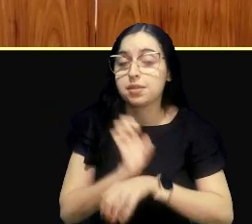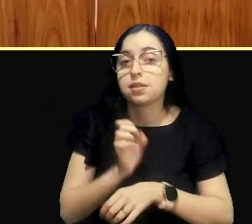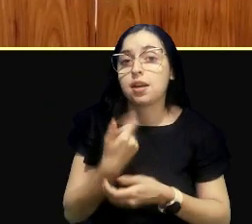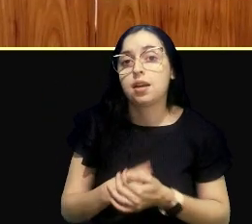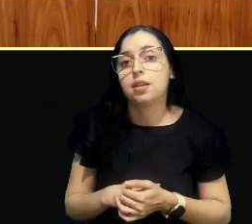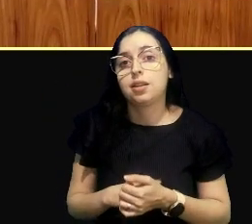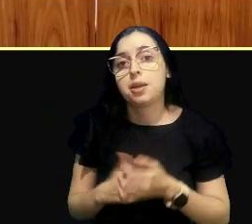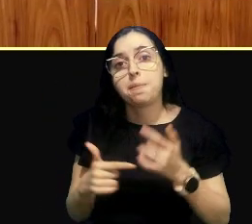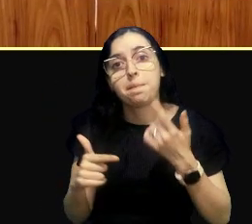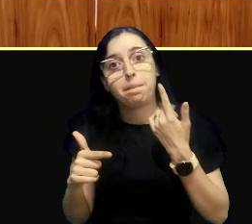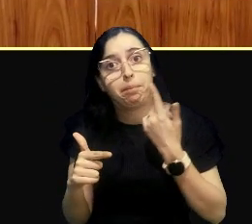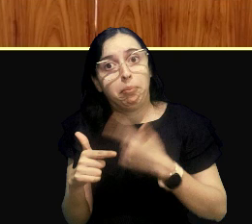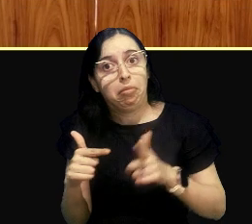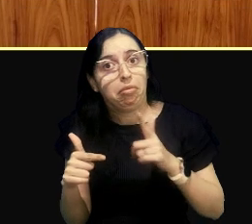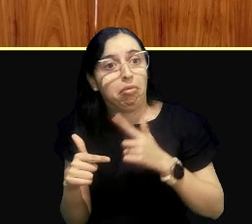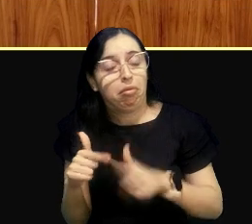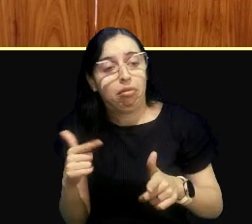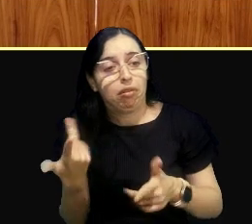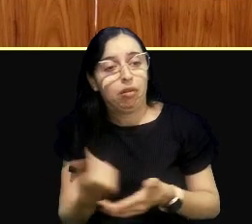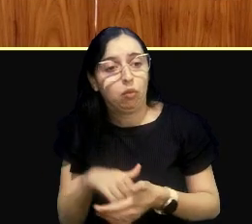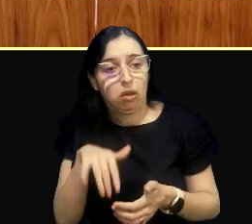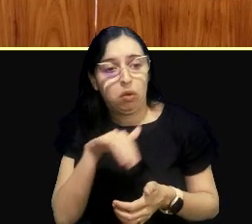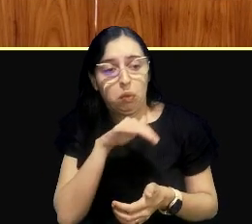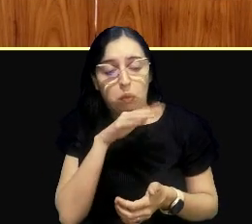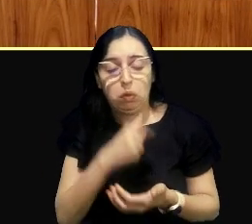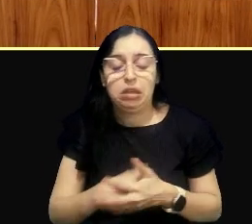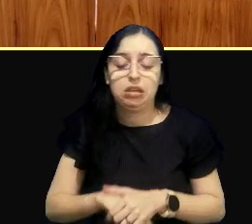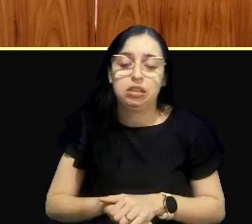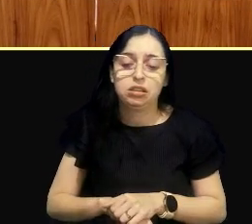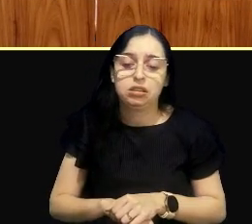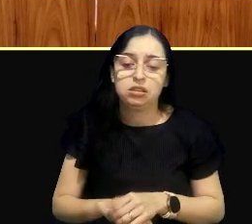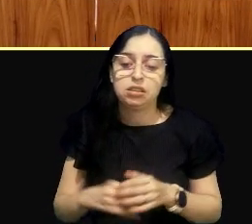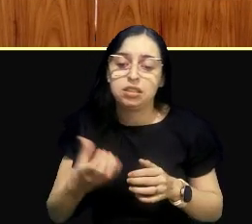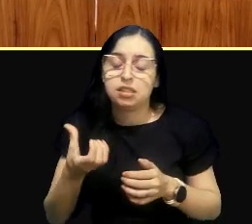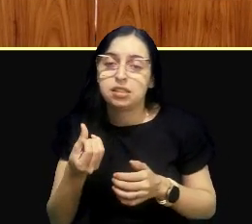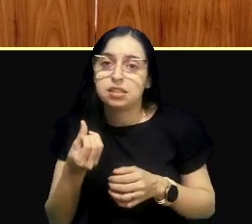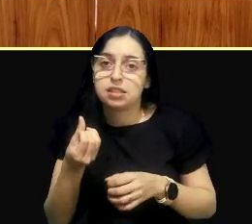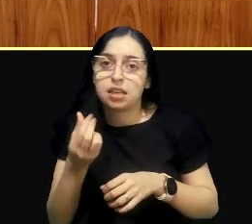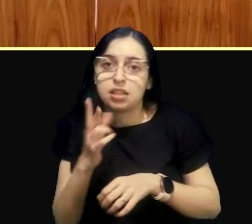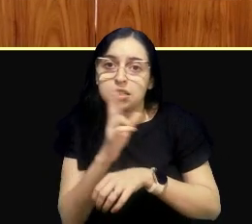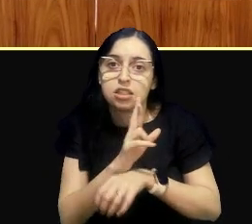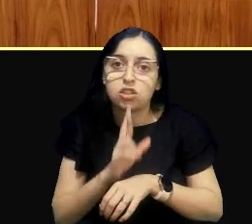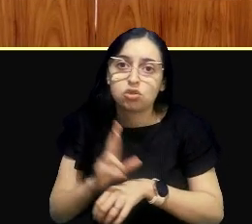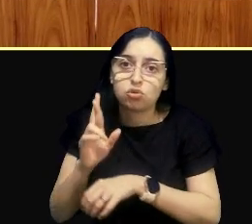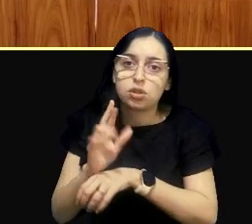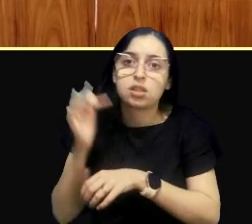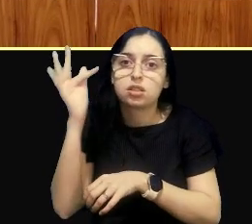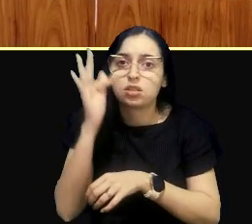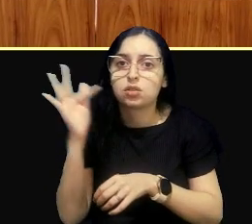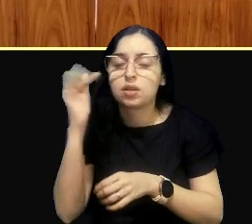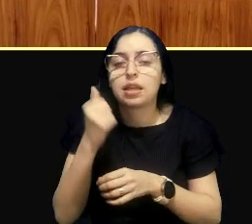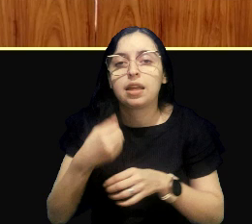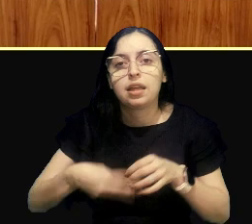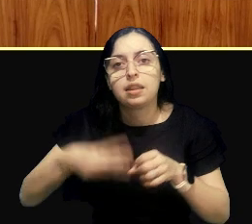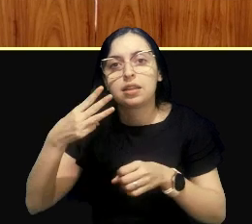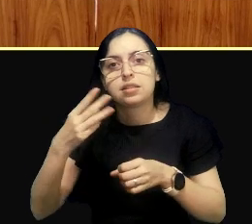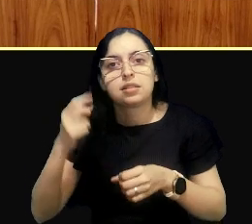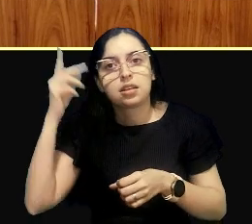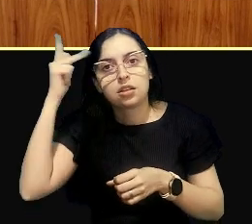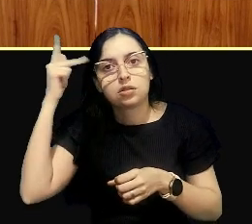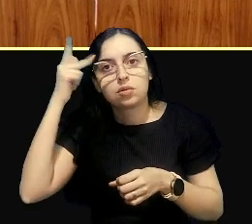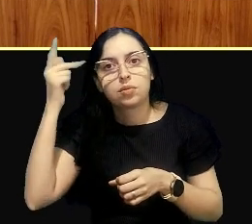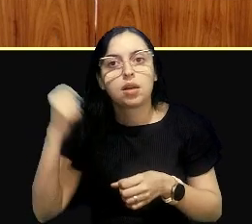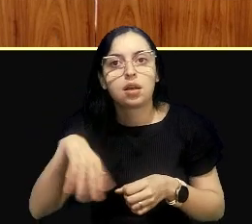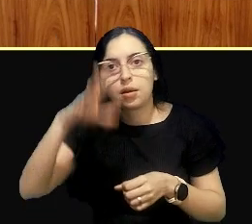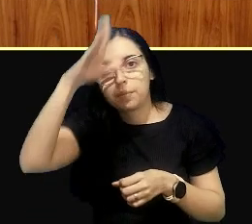complicar mais ainda a situação, a gente tem seis regiões da Justiça Federal, a terceira região aqui em São Paulo e São Paulo e